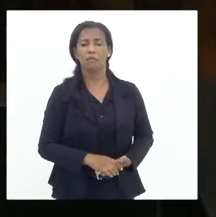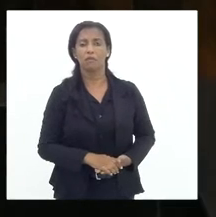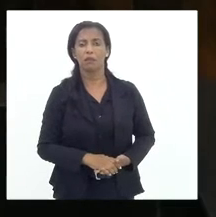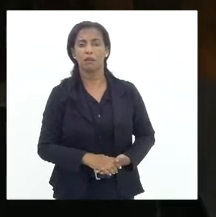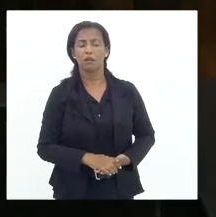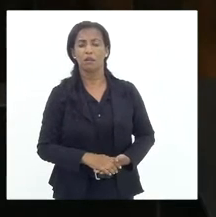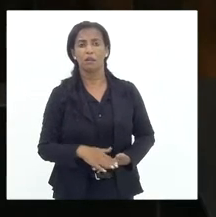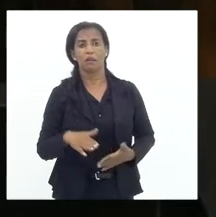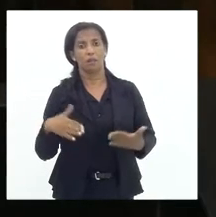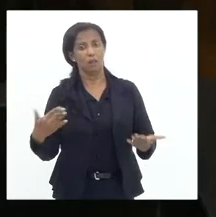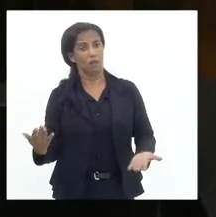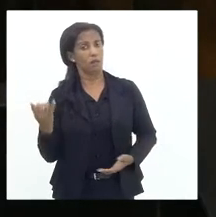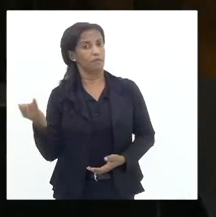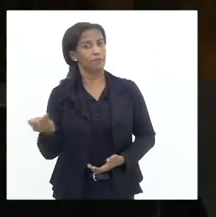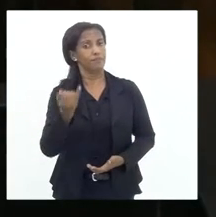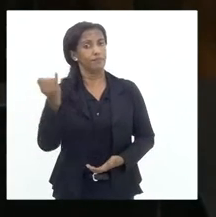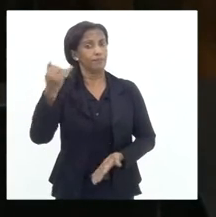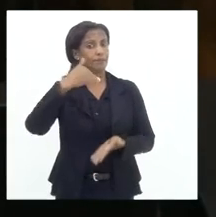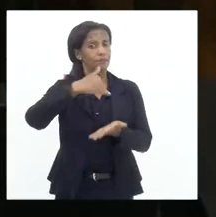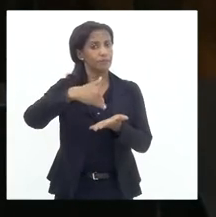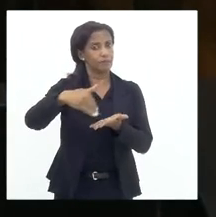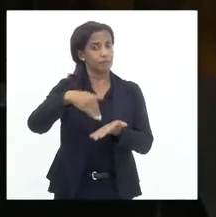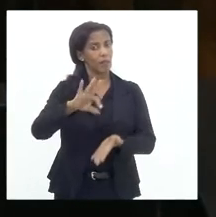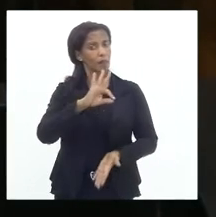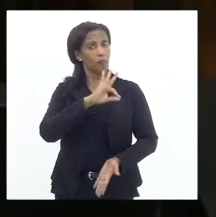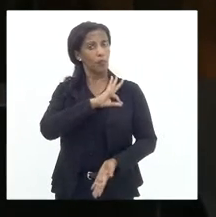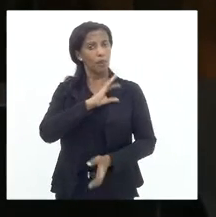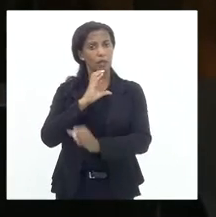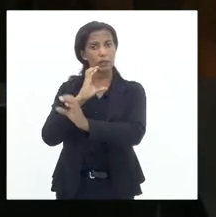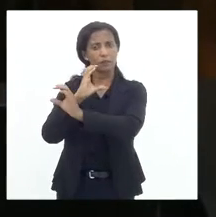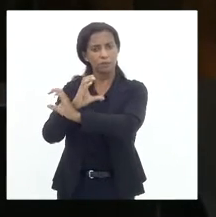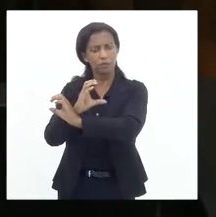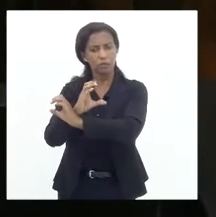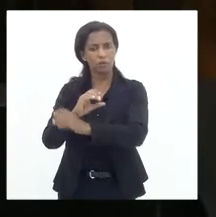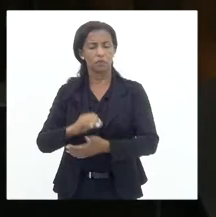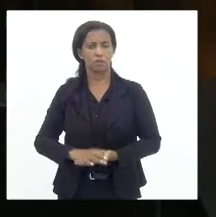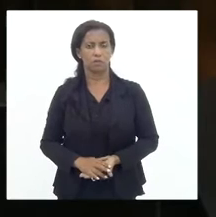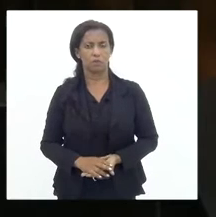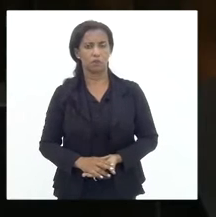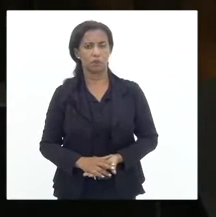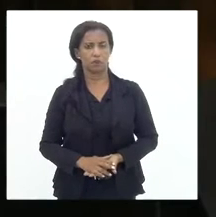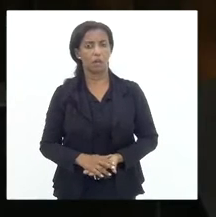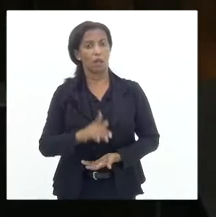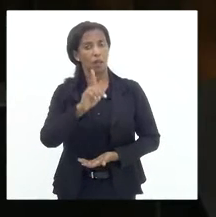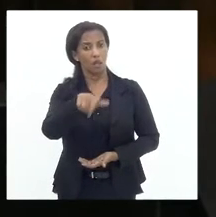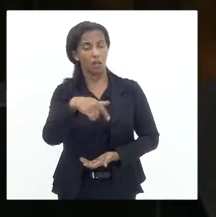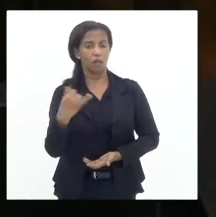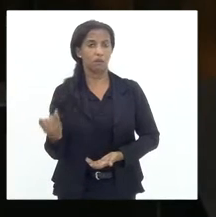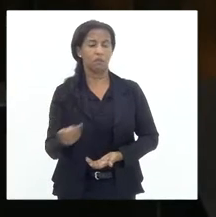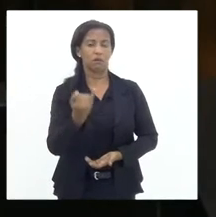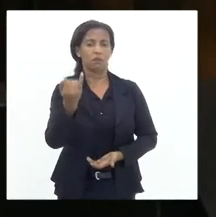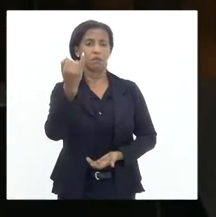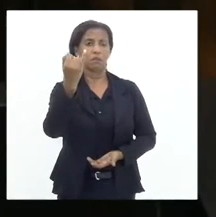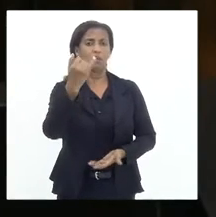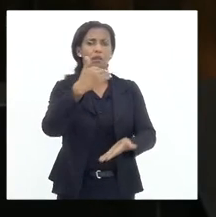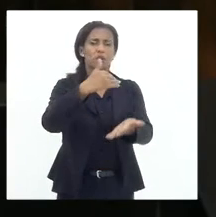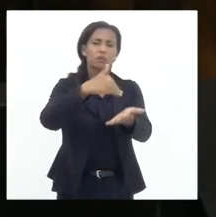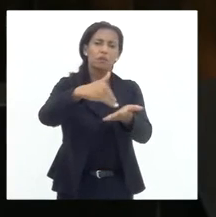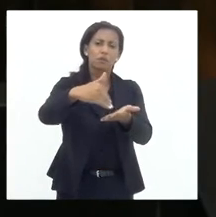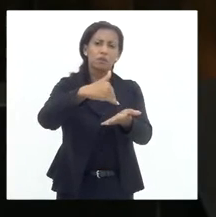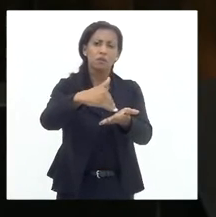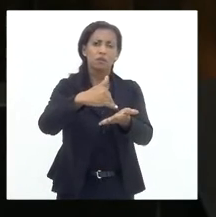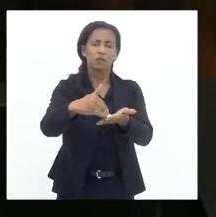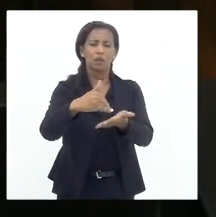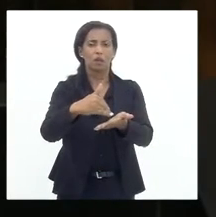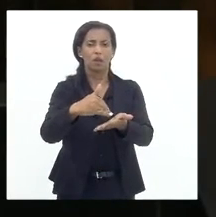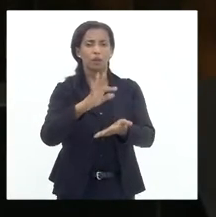é muito importante, senhor secretário da Polícia Civil, é muito importante, senhor secretário